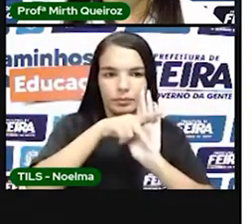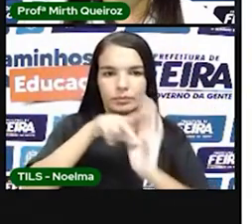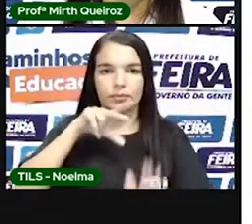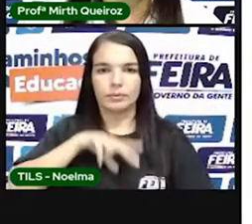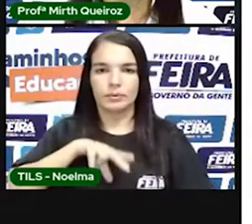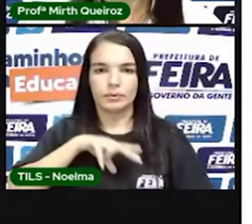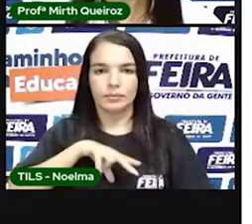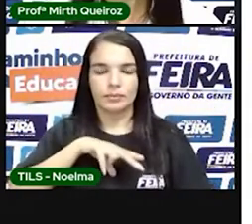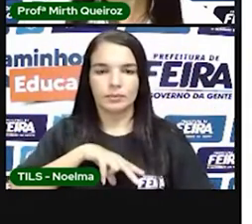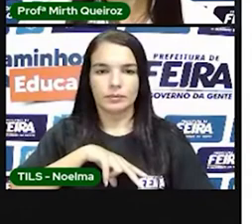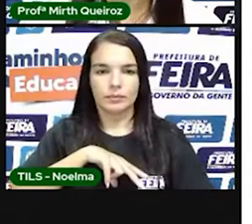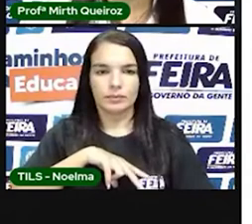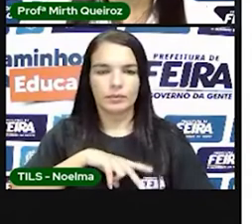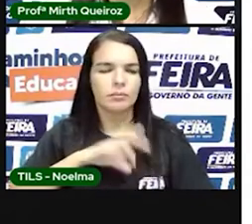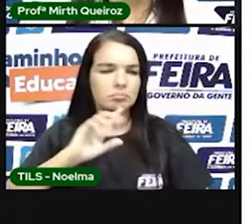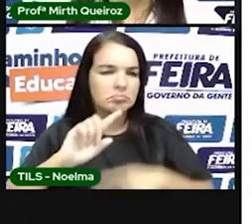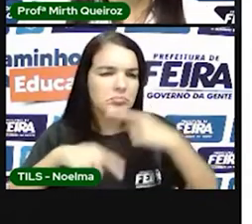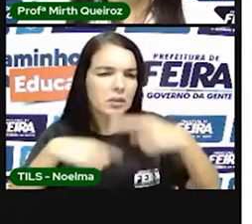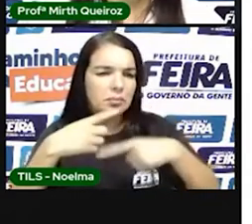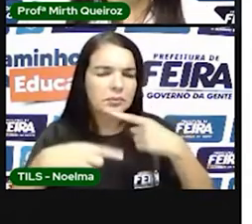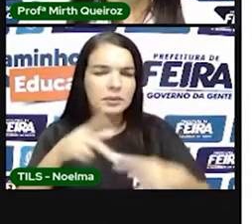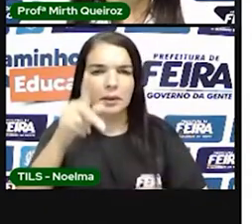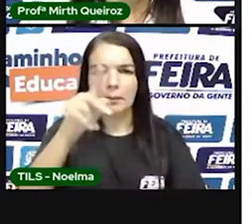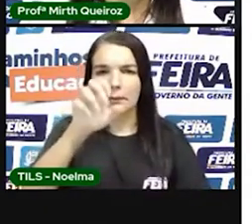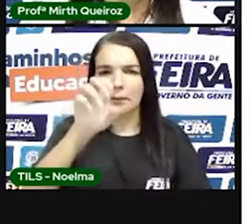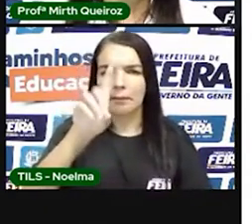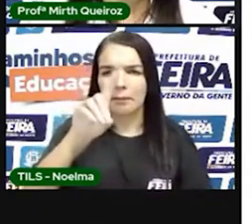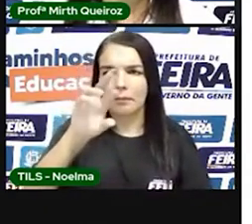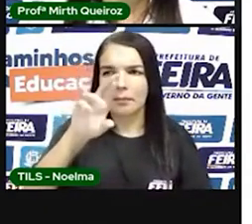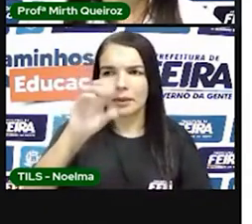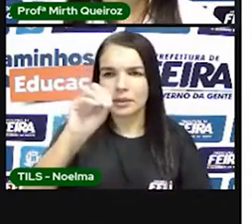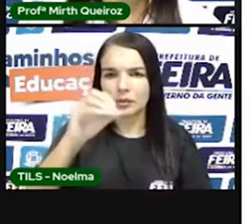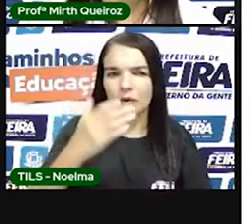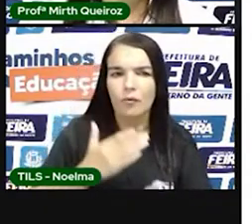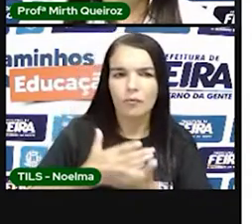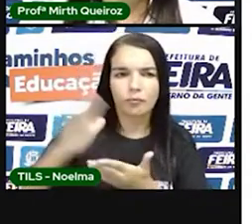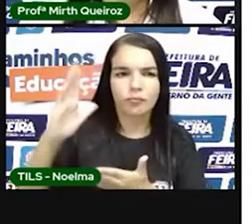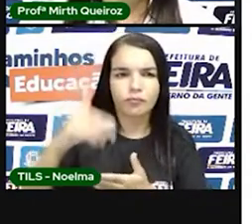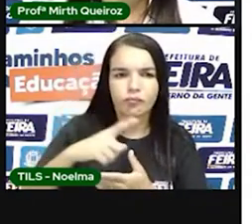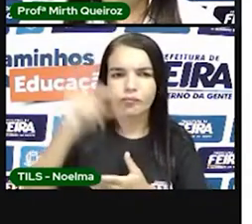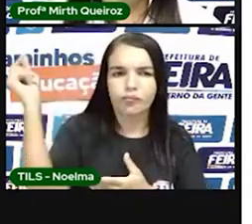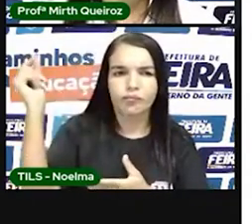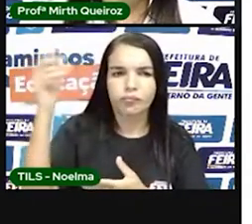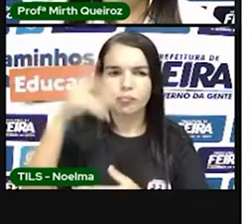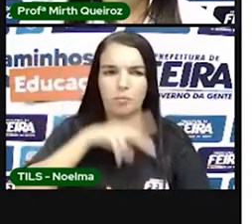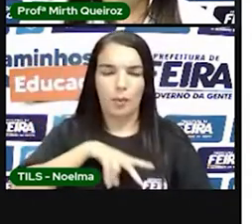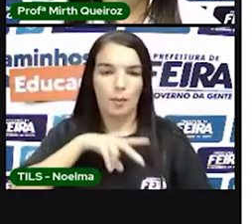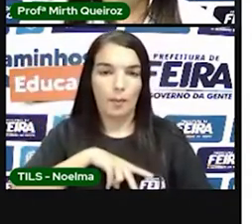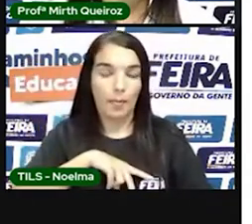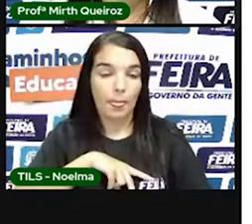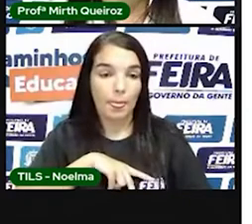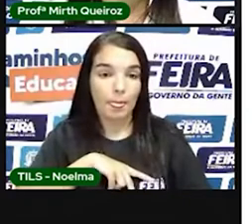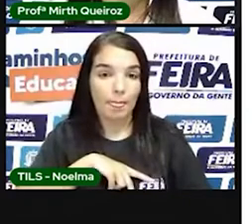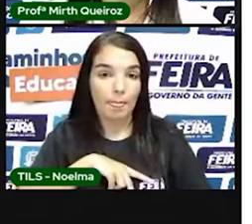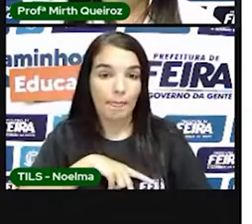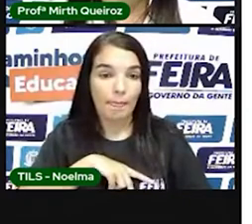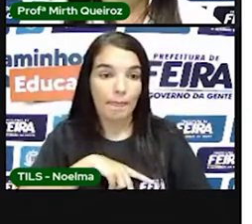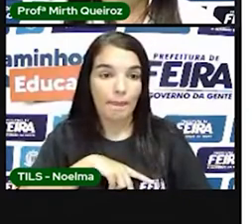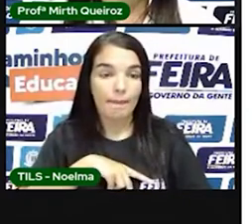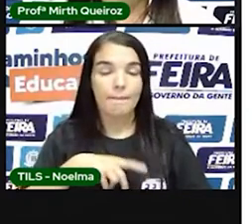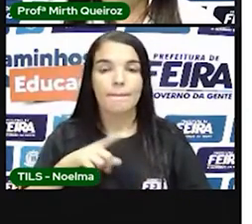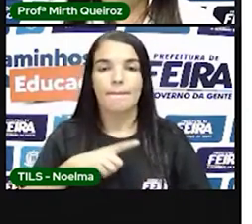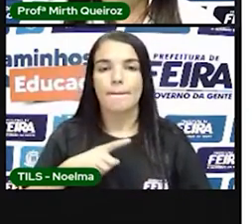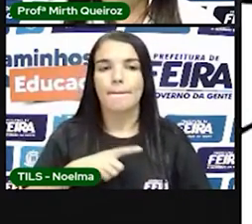Depois que Pedro Álvares foi embora, o Brasil ficou servindo para piratas, náufragos e degredados. Nesse período, deu início à primeira